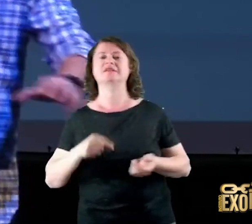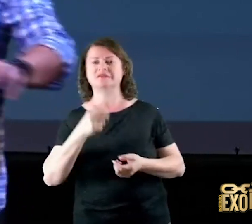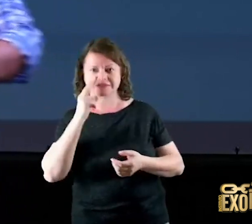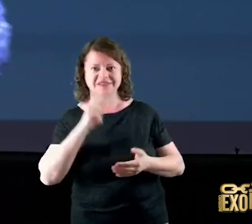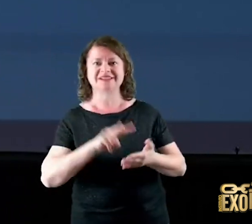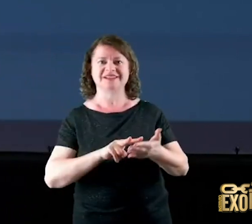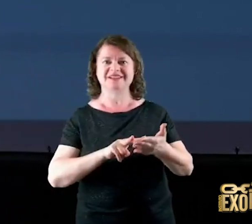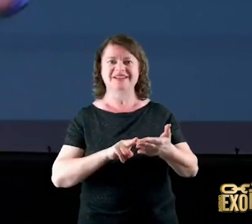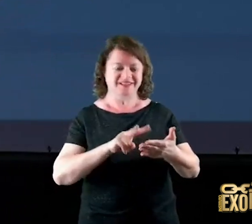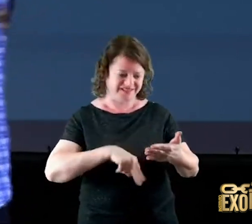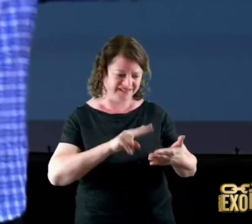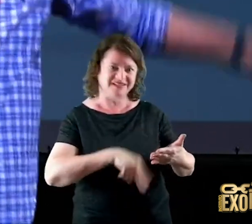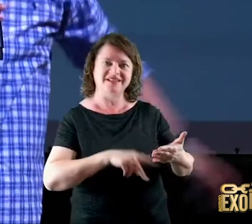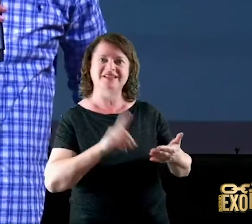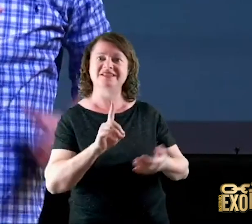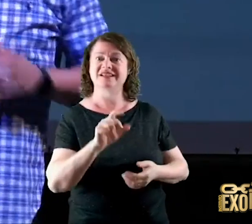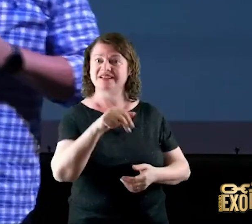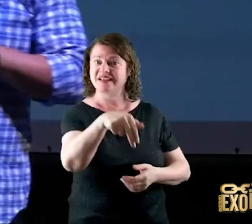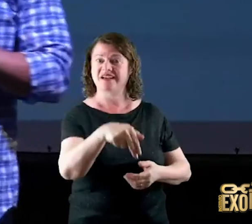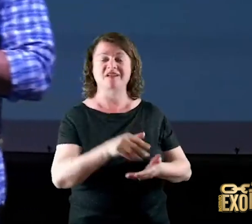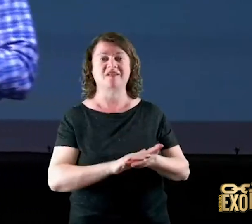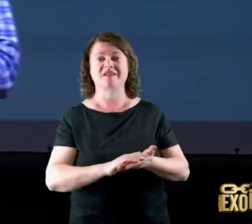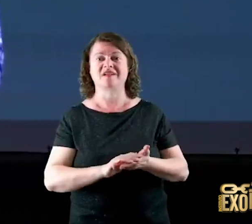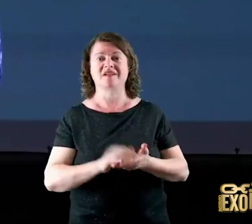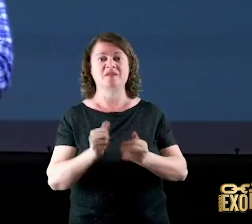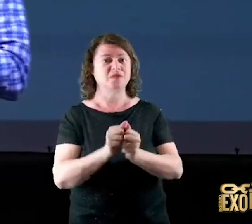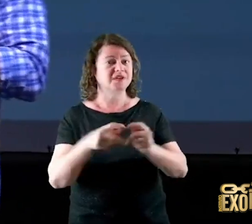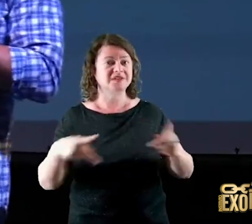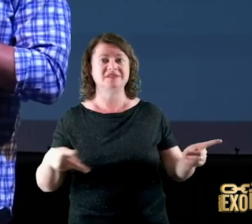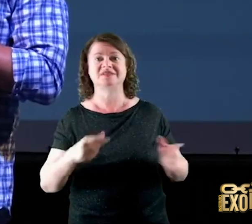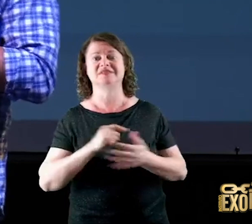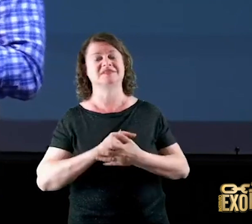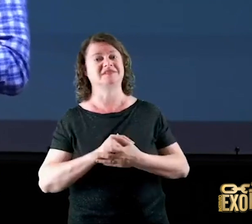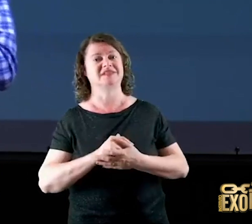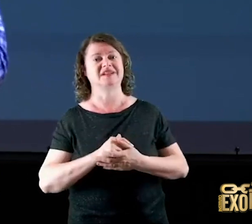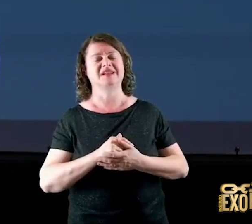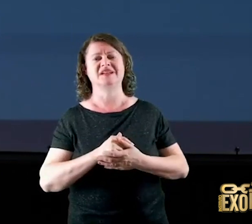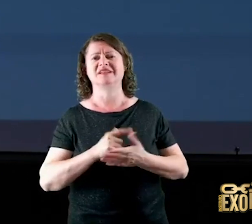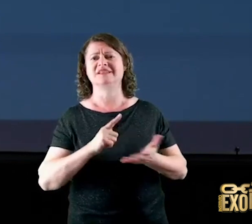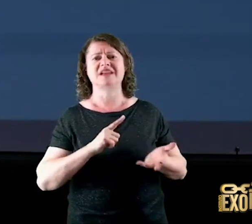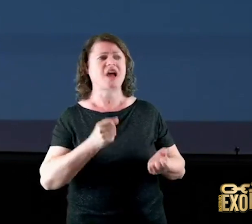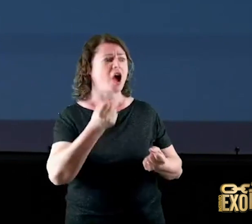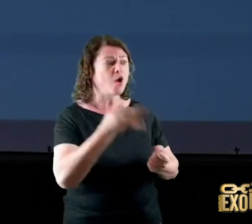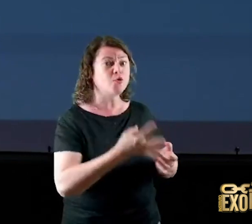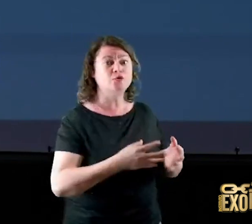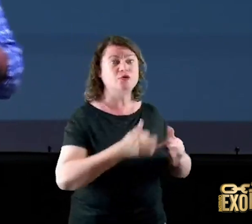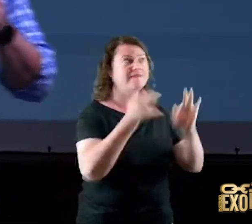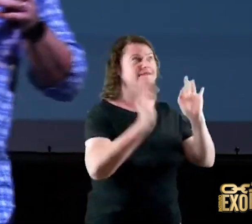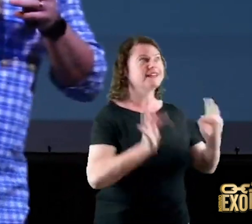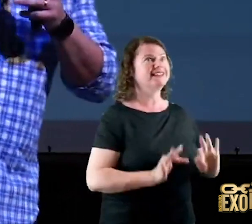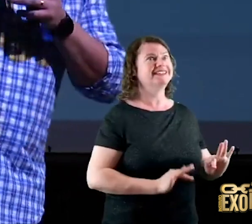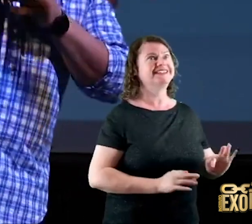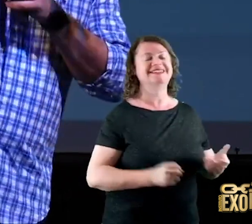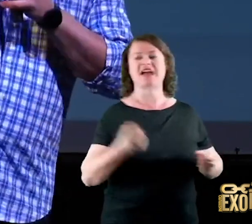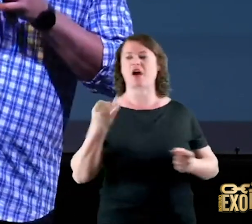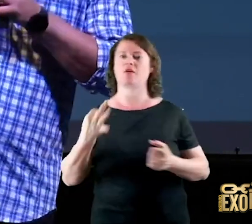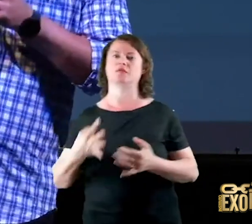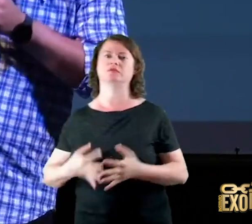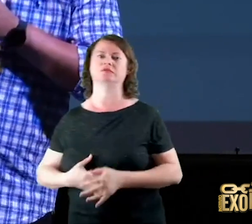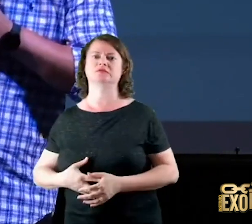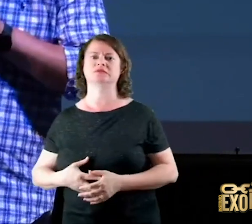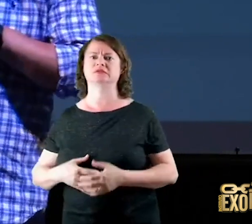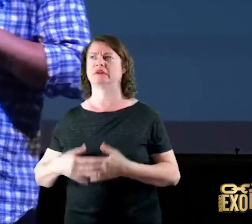24 tem uma turma que fica feliz da vida e tem uma turma que quer se esconder em buracos tem uma turma que exulta é o